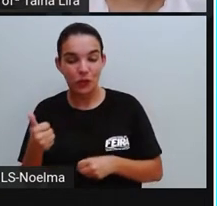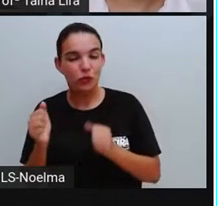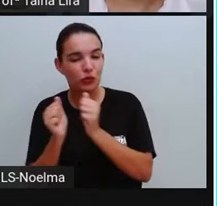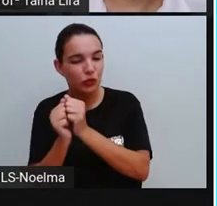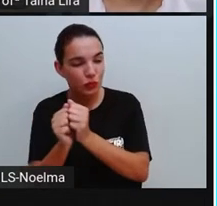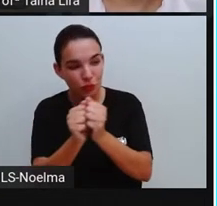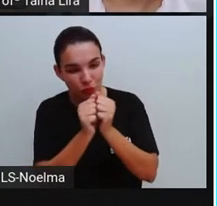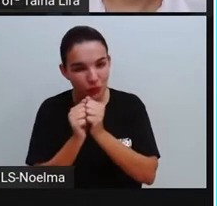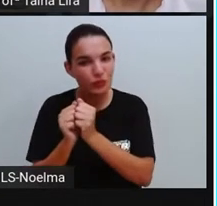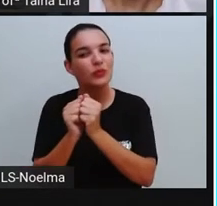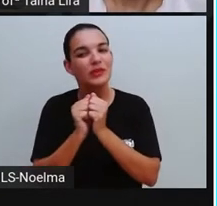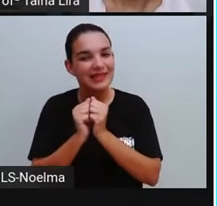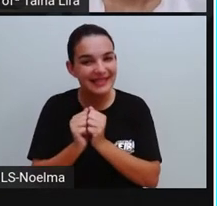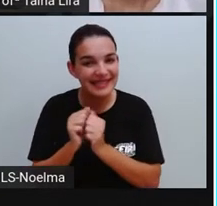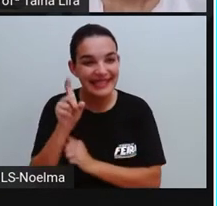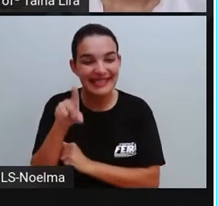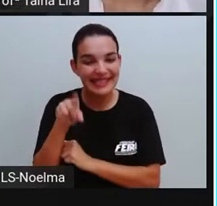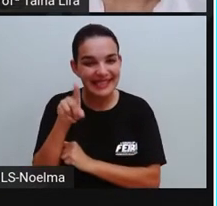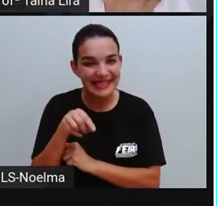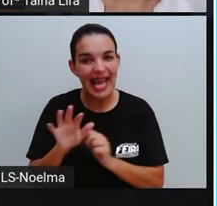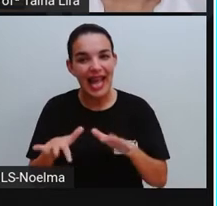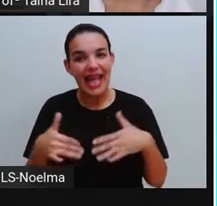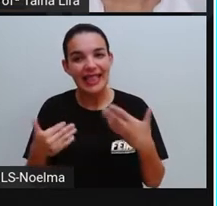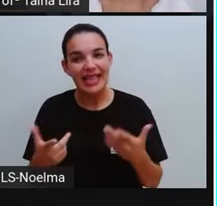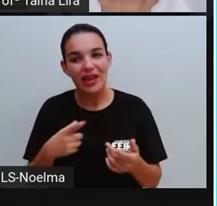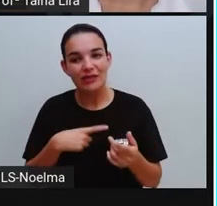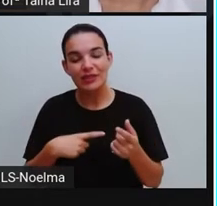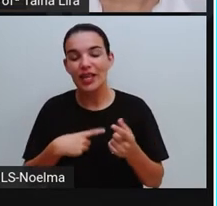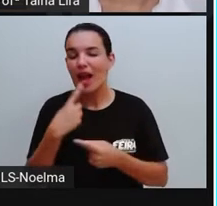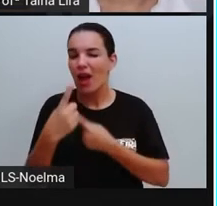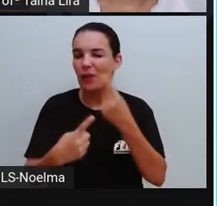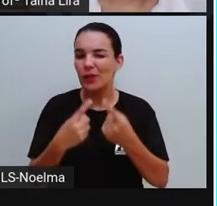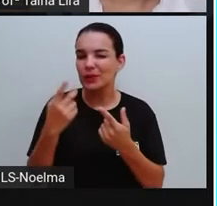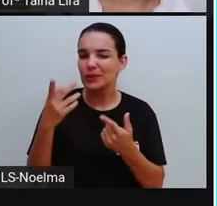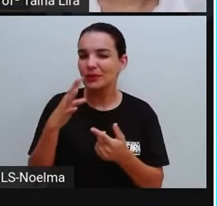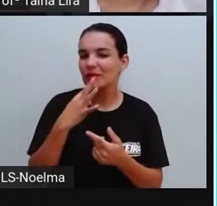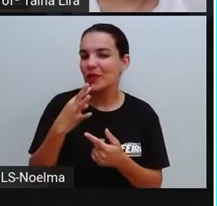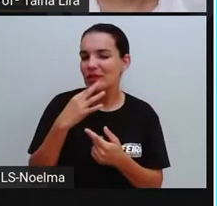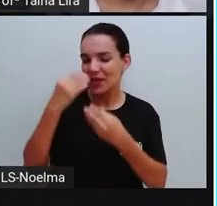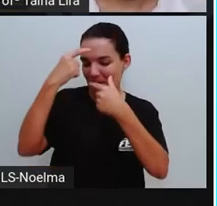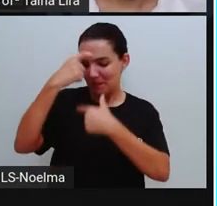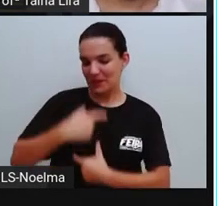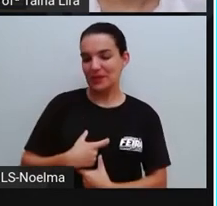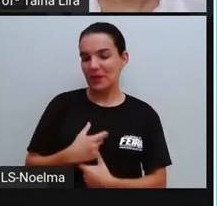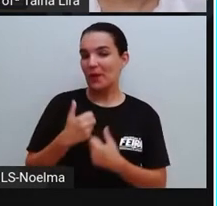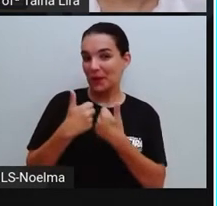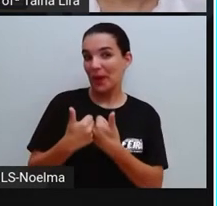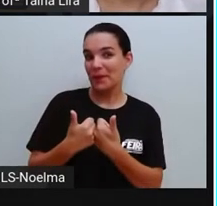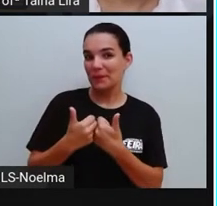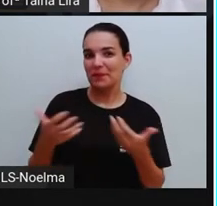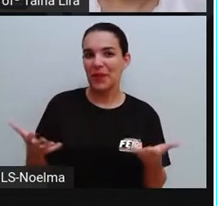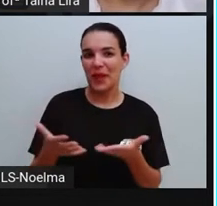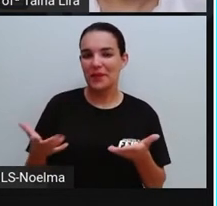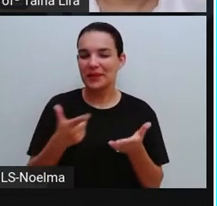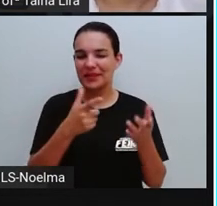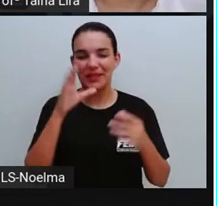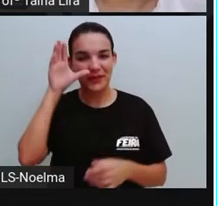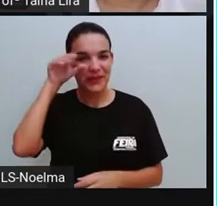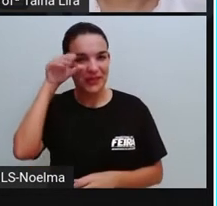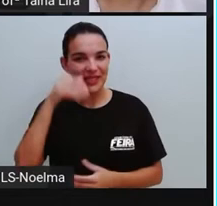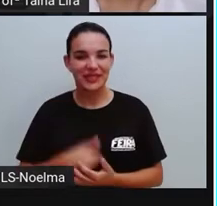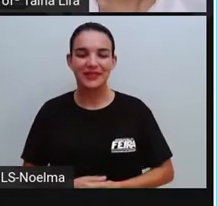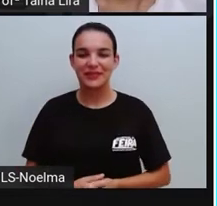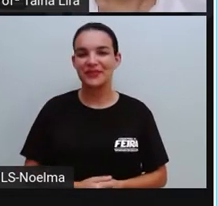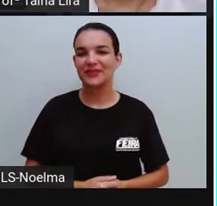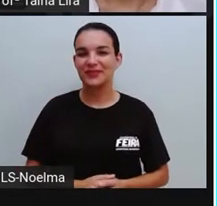todos juntos, né? E alguns fatos que vocês ainda não sabem sobre mim, tá? Trouxe algumas curiosidades aí.